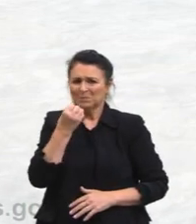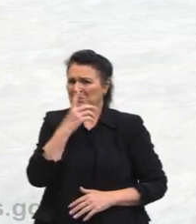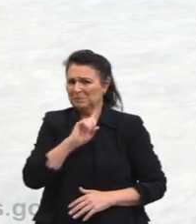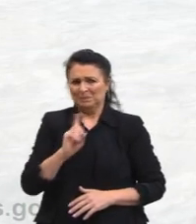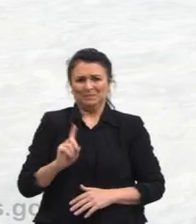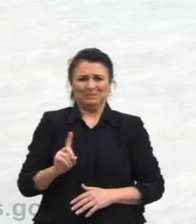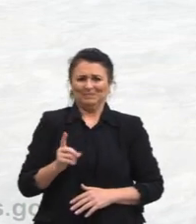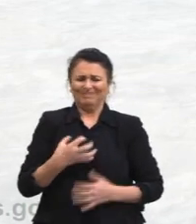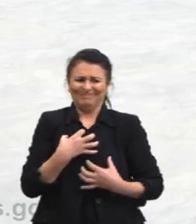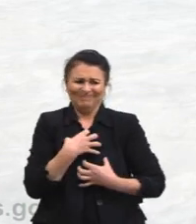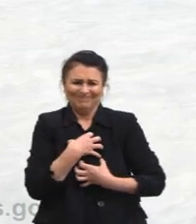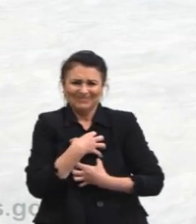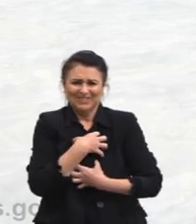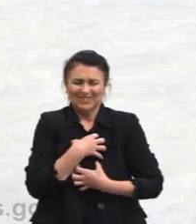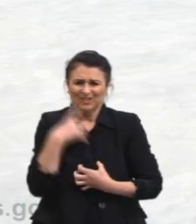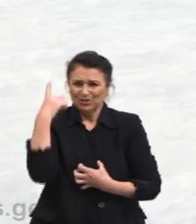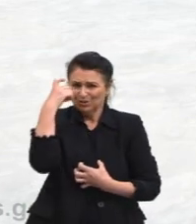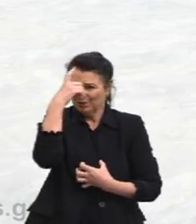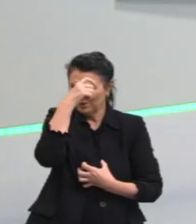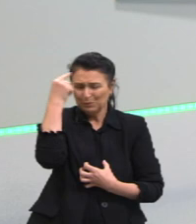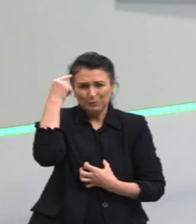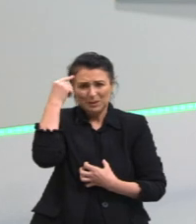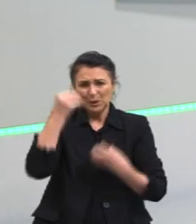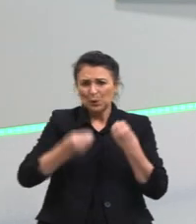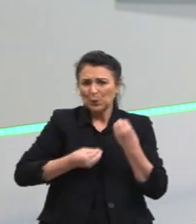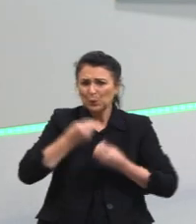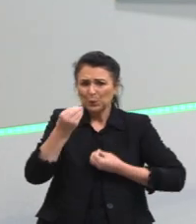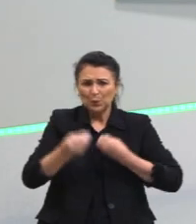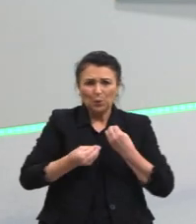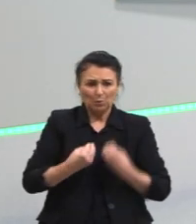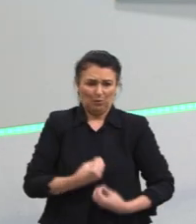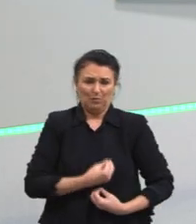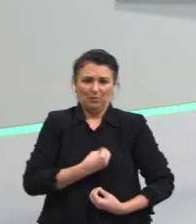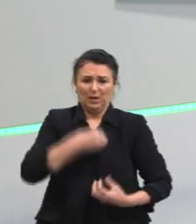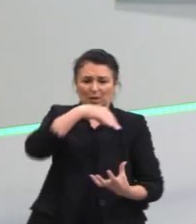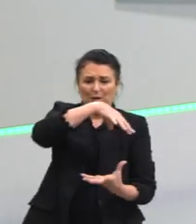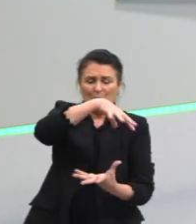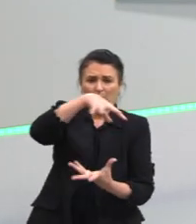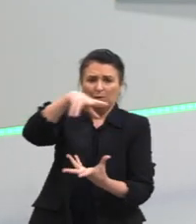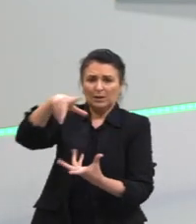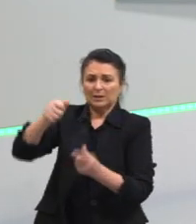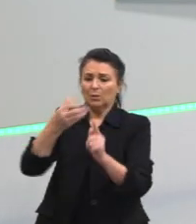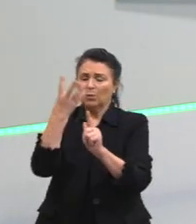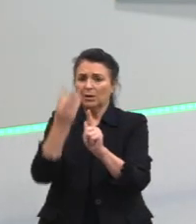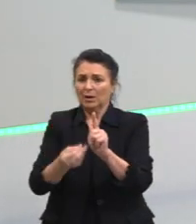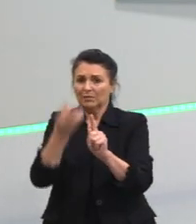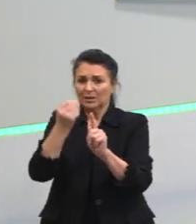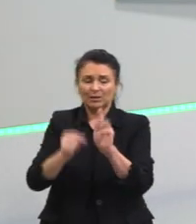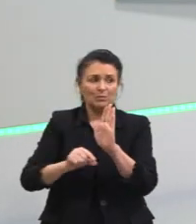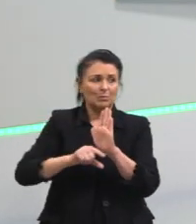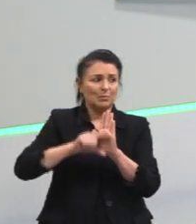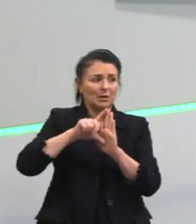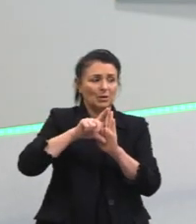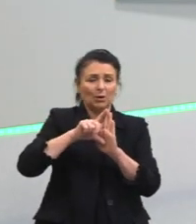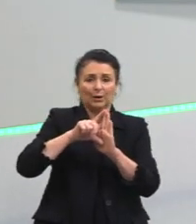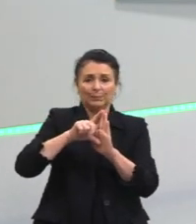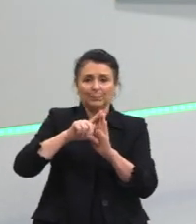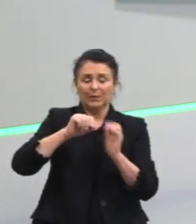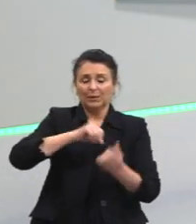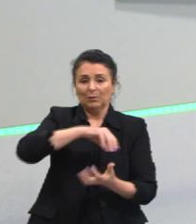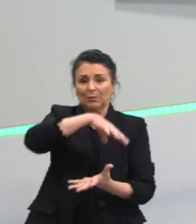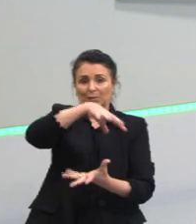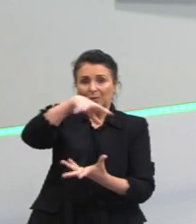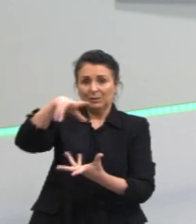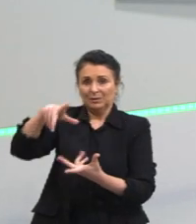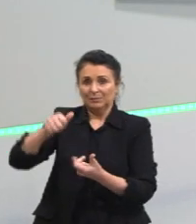gente? Realmente, é difícil da gente pensar como que a gente viveria um planeta com uma gravidade maior nesse planeta, né?